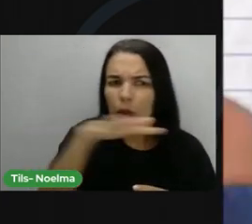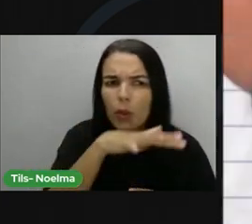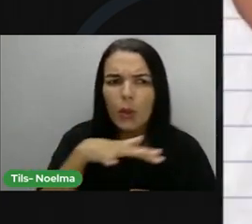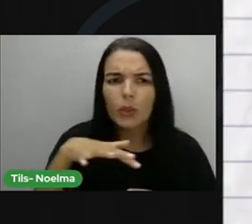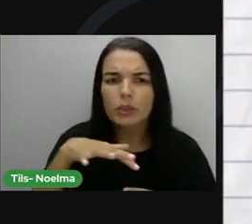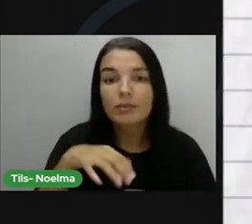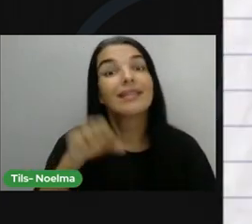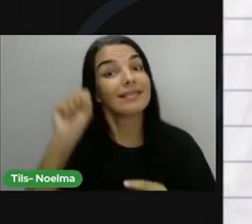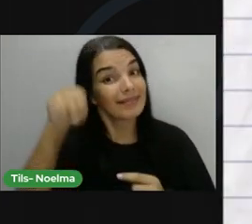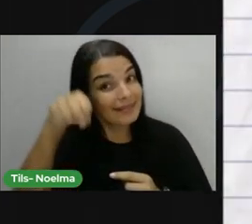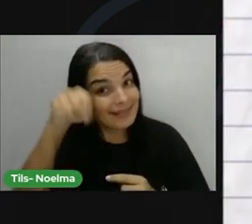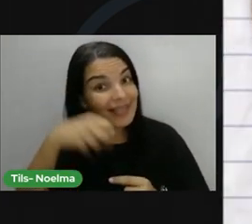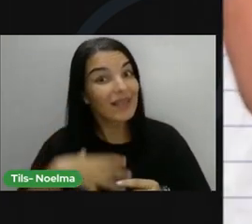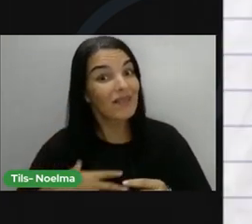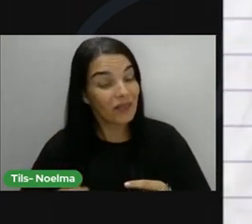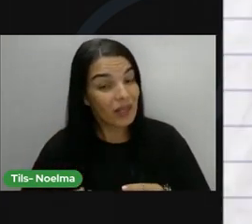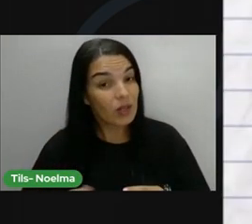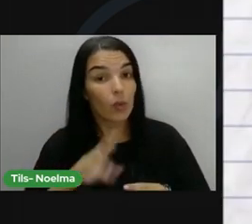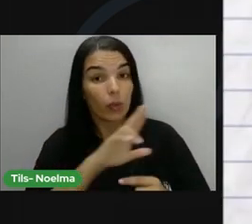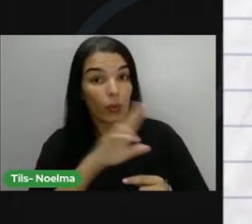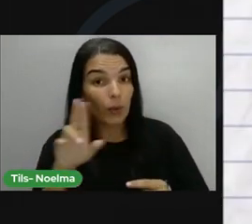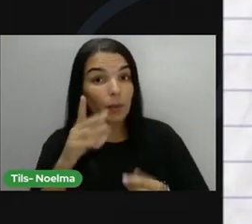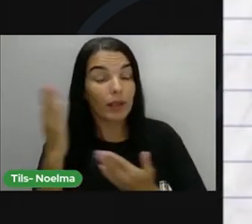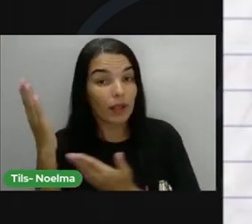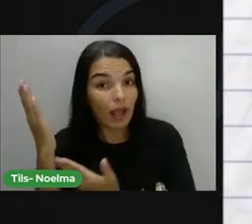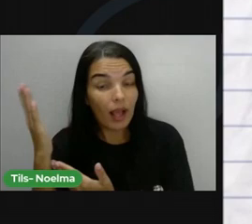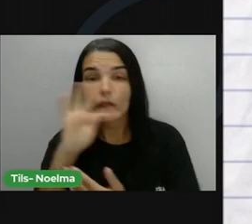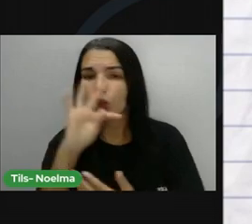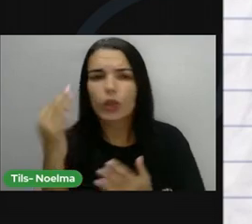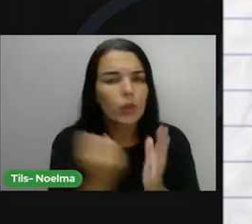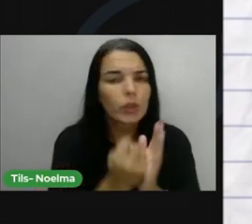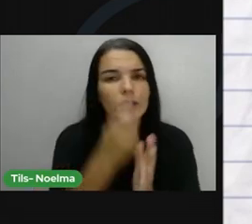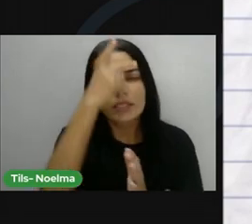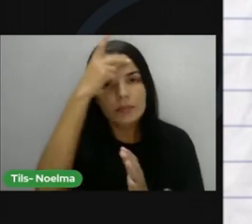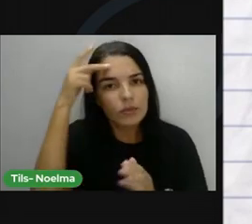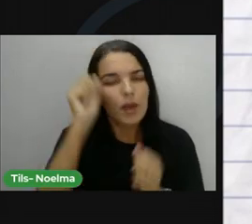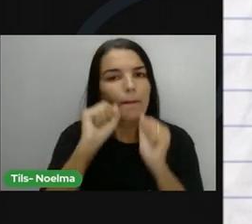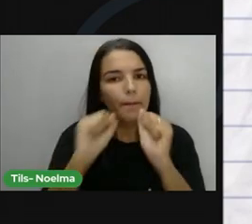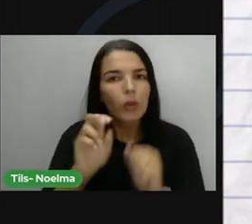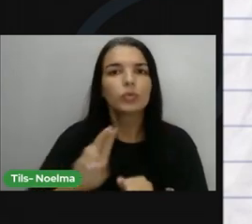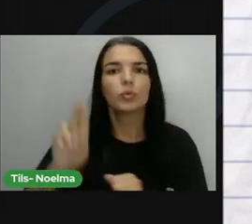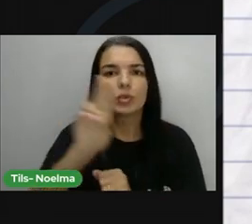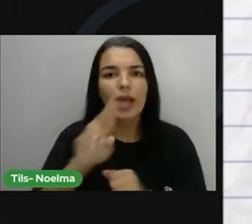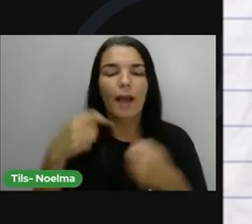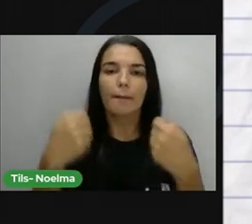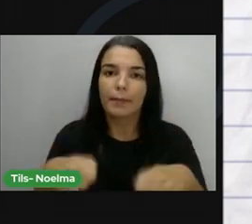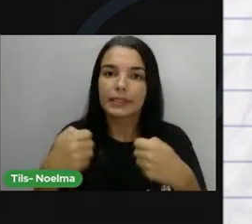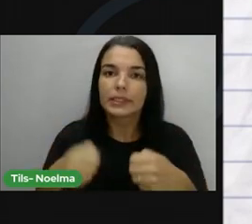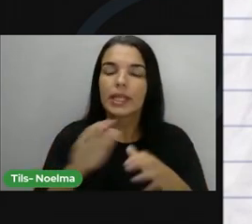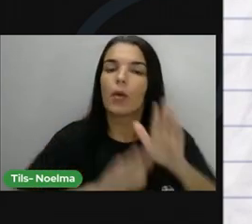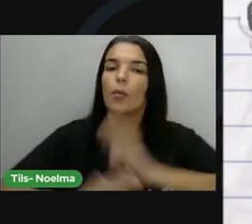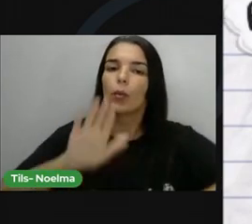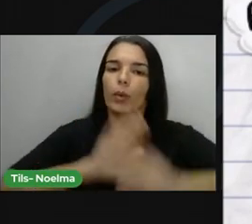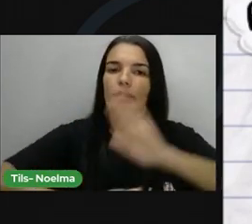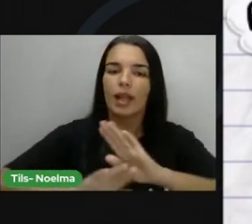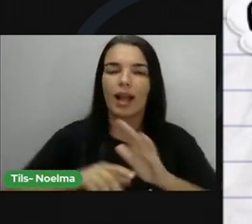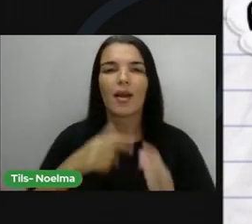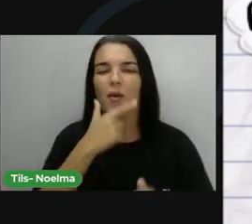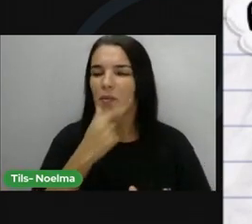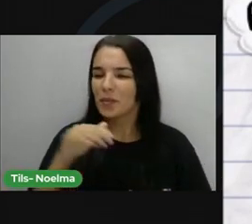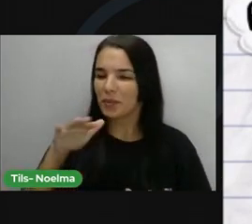Sim, filho. Esse é um patrimônio que todo mundo pode usar. Por isso temos que cuidar bem dele. Pedro ficou contente.